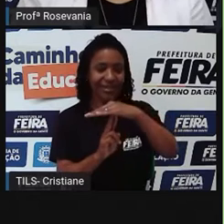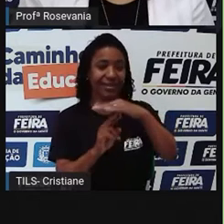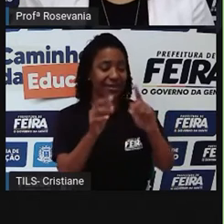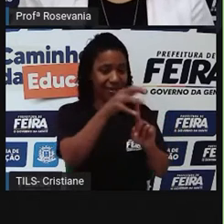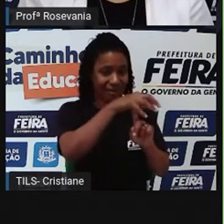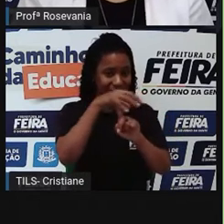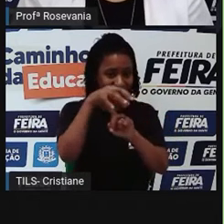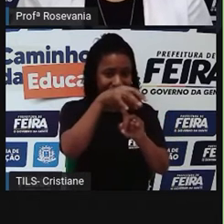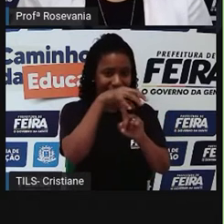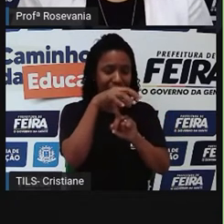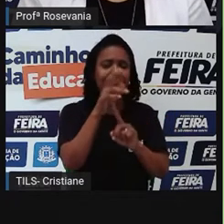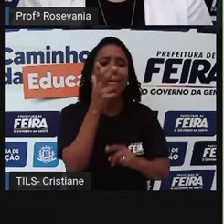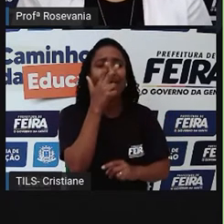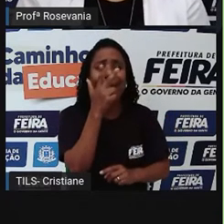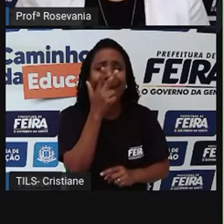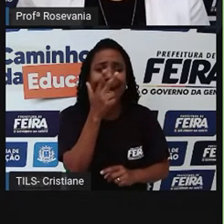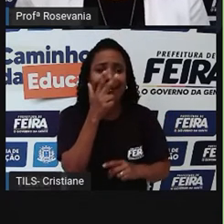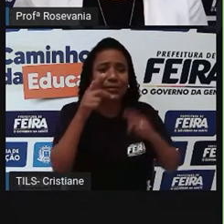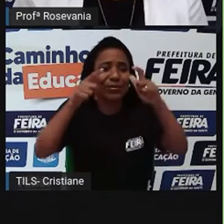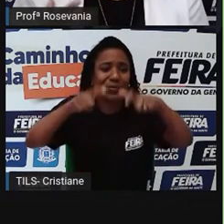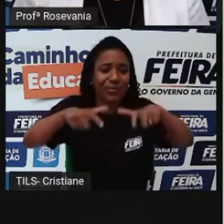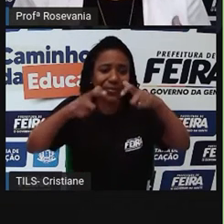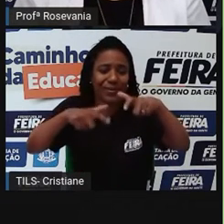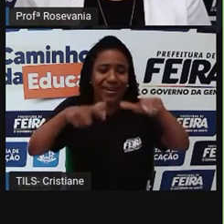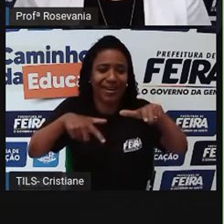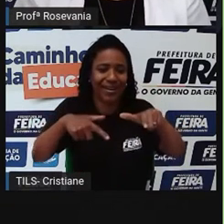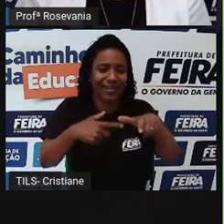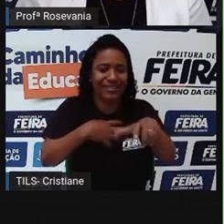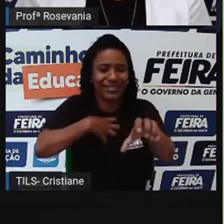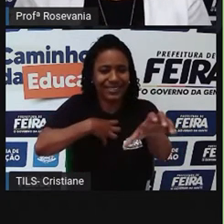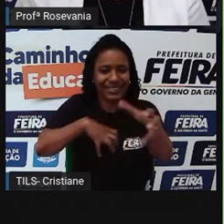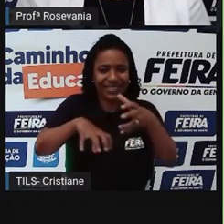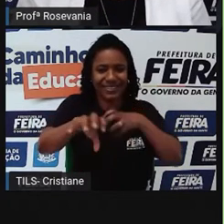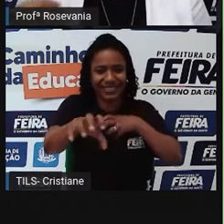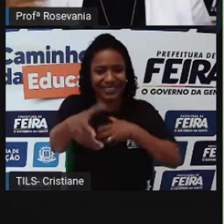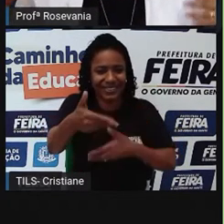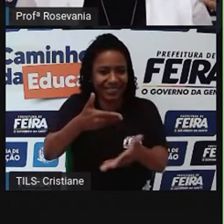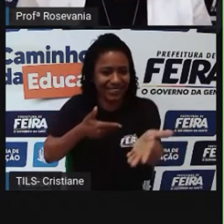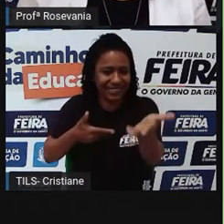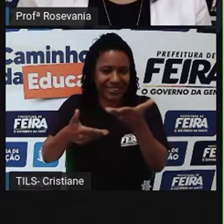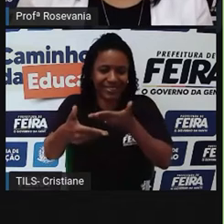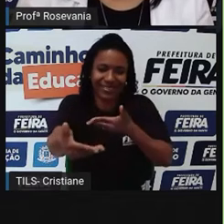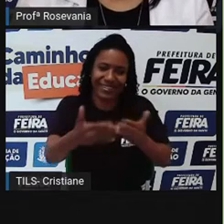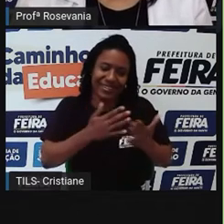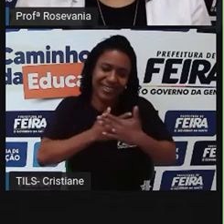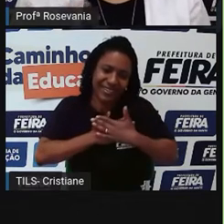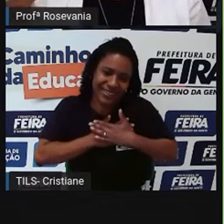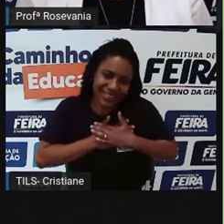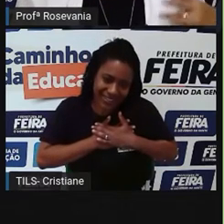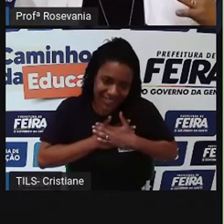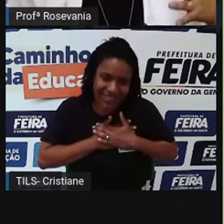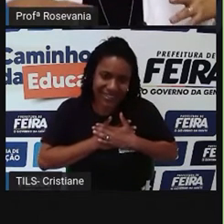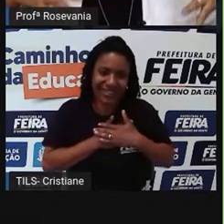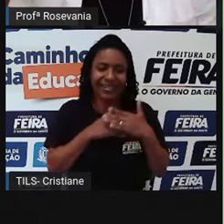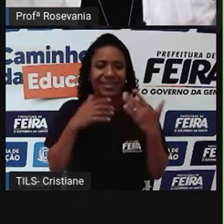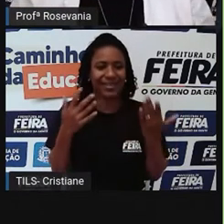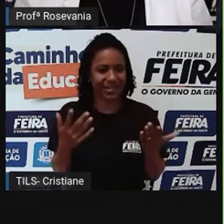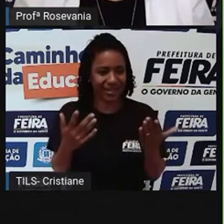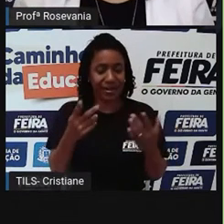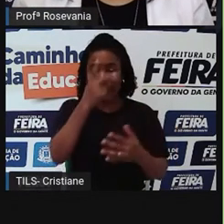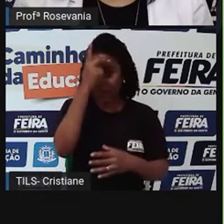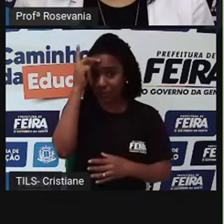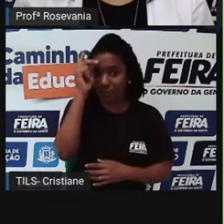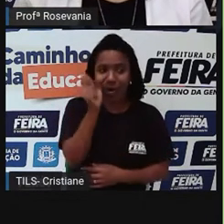principalmente, gente, para os idosos, né, que ficam muito em casa às vezes, e a gente protege demais, às vezes nem deixa, né,